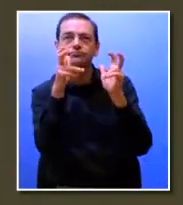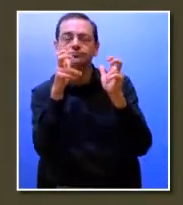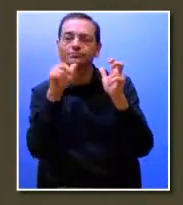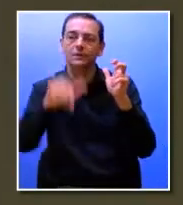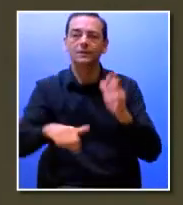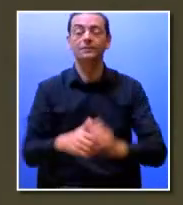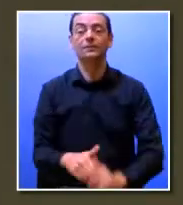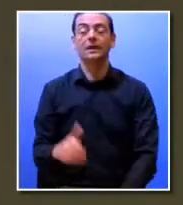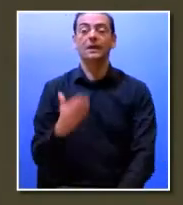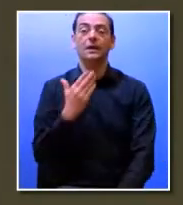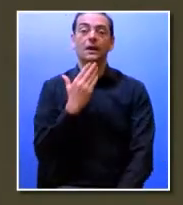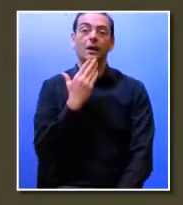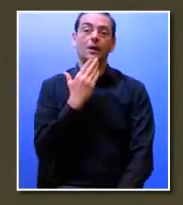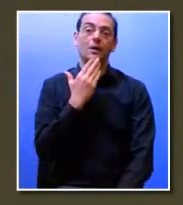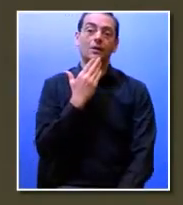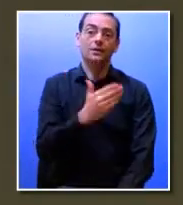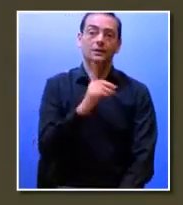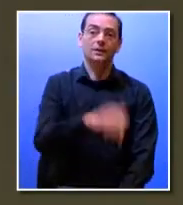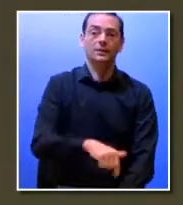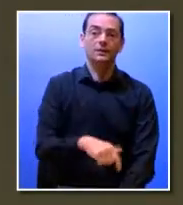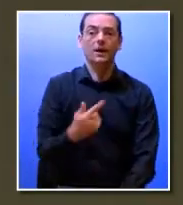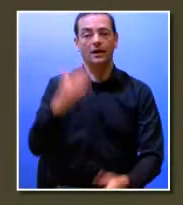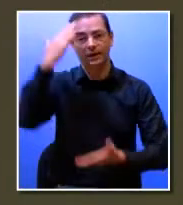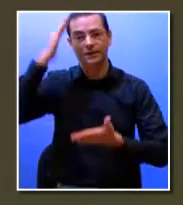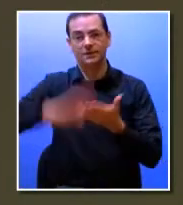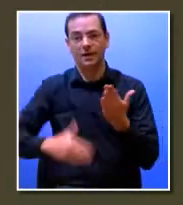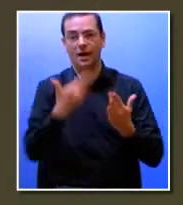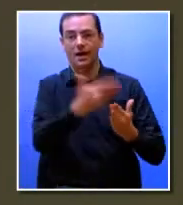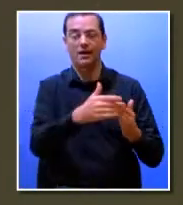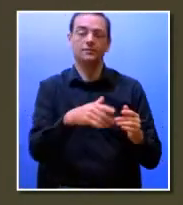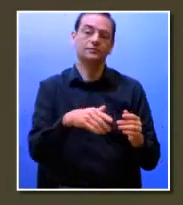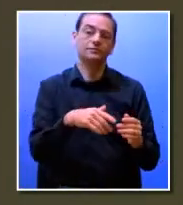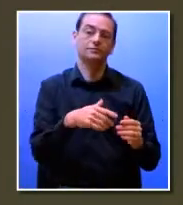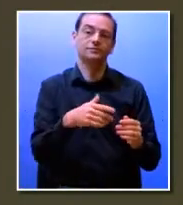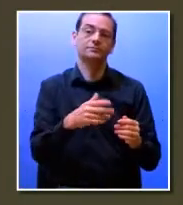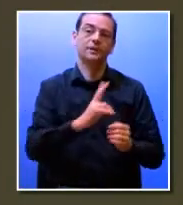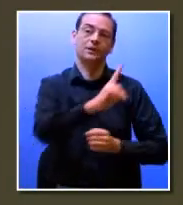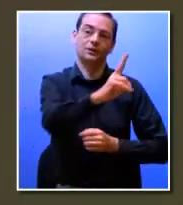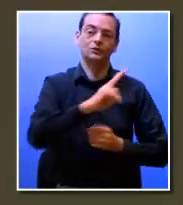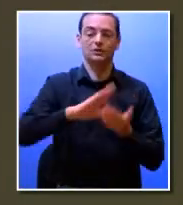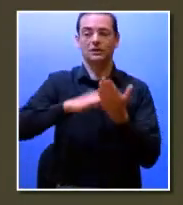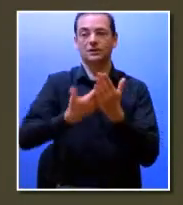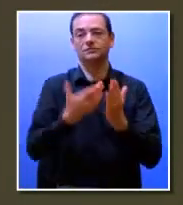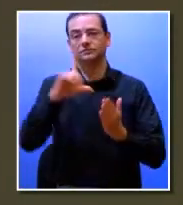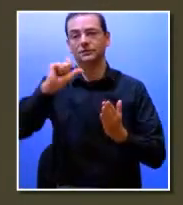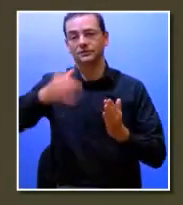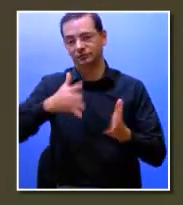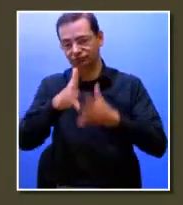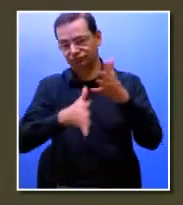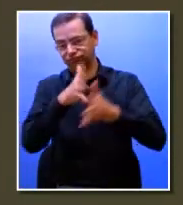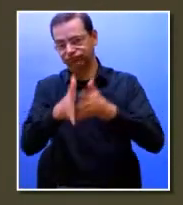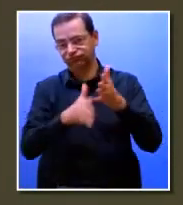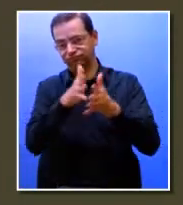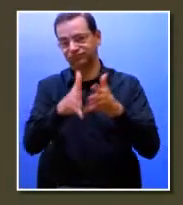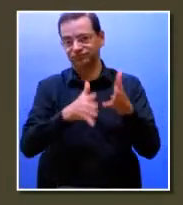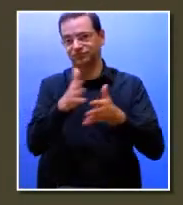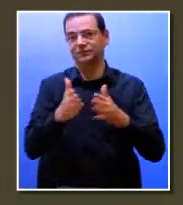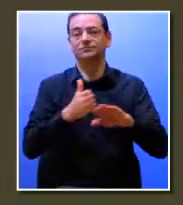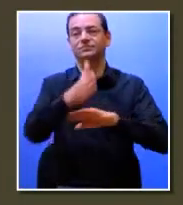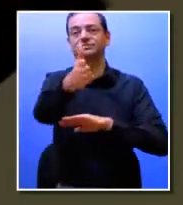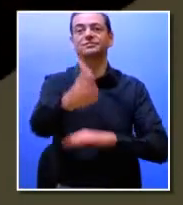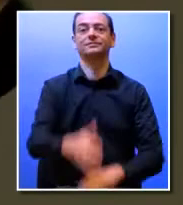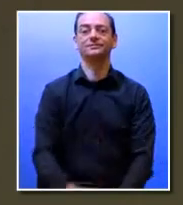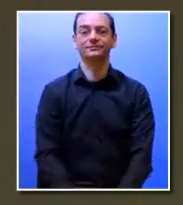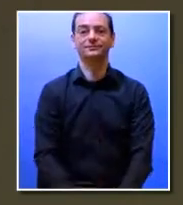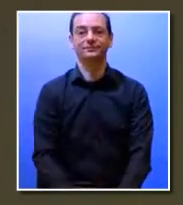palavra também para os elementos da Casa Pia que estão a assegurar a tradução para língua gestual